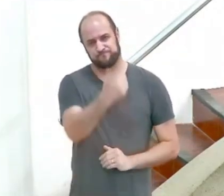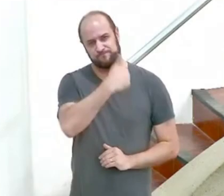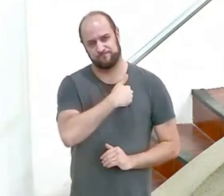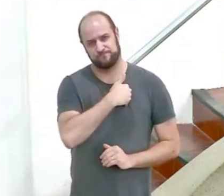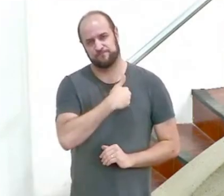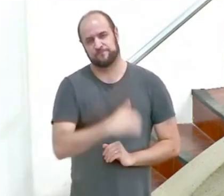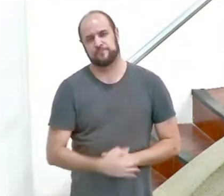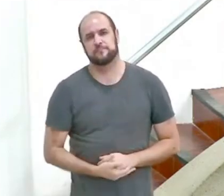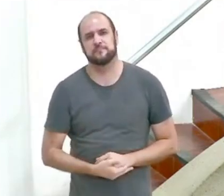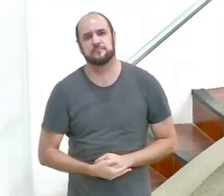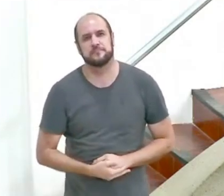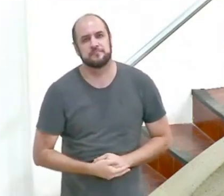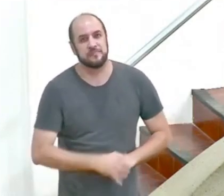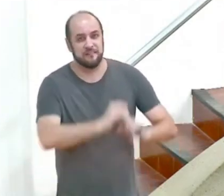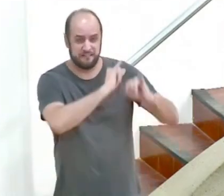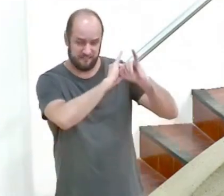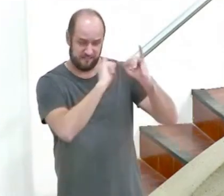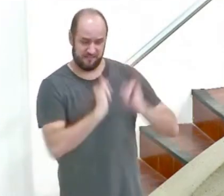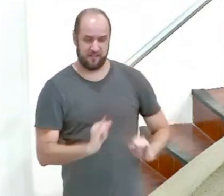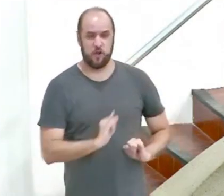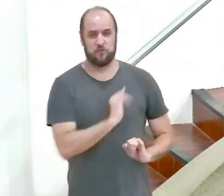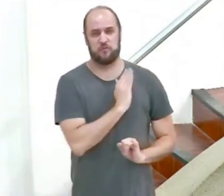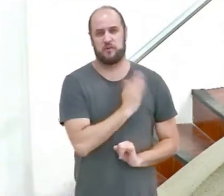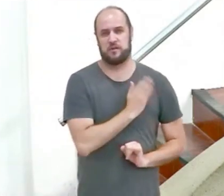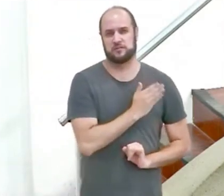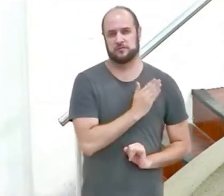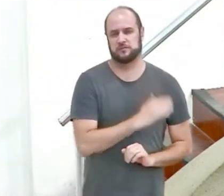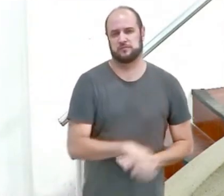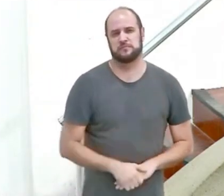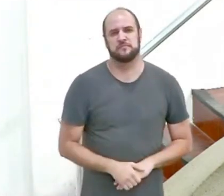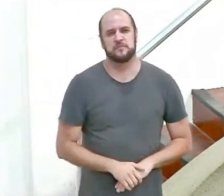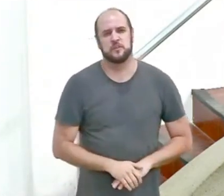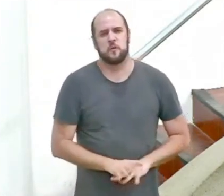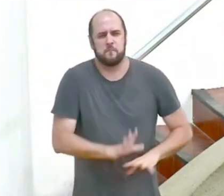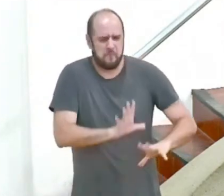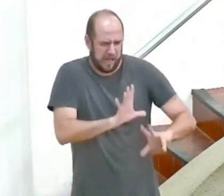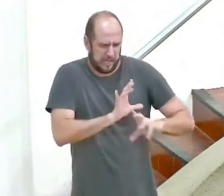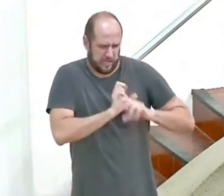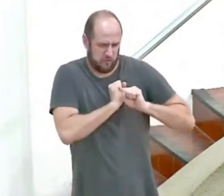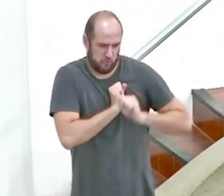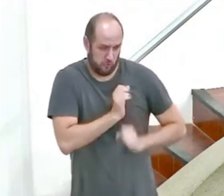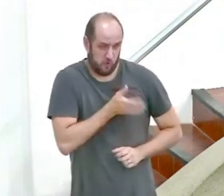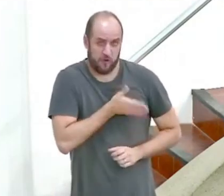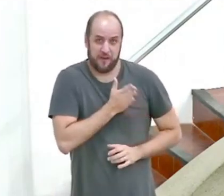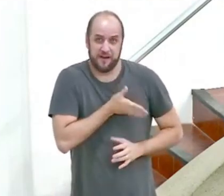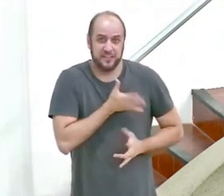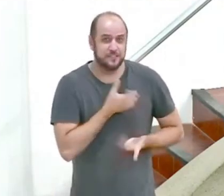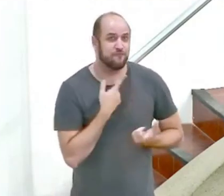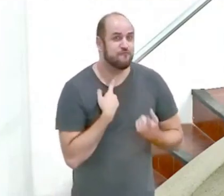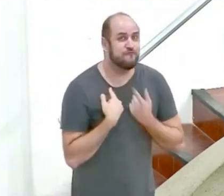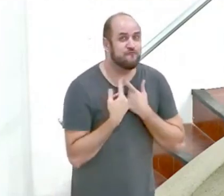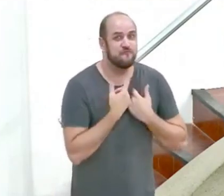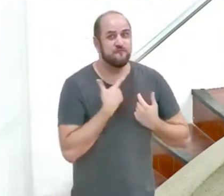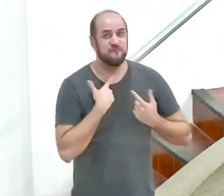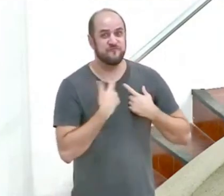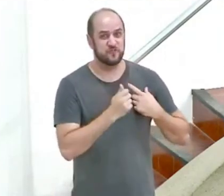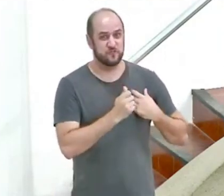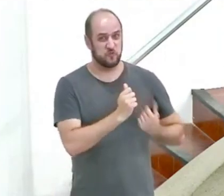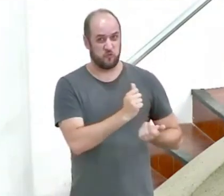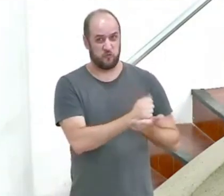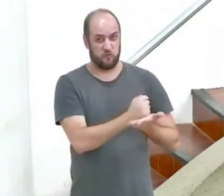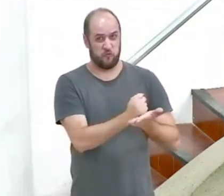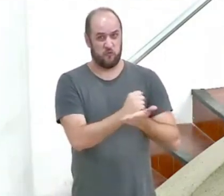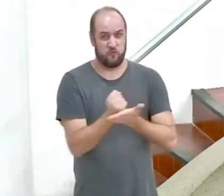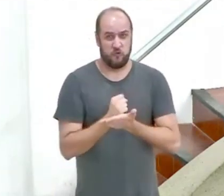É uma idolatria do coração. São as paixões do seu coração que estão governando